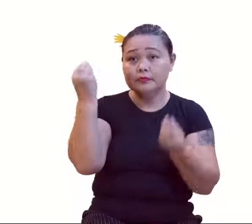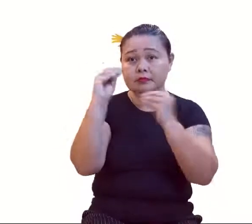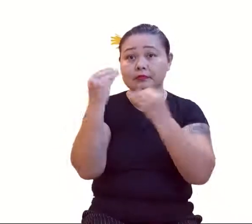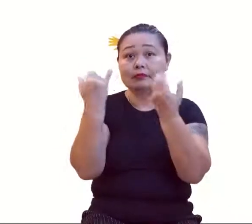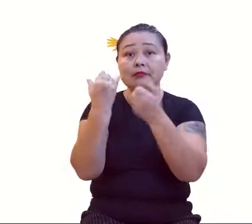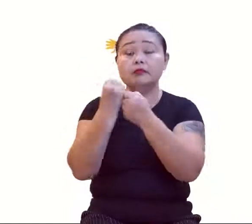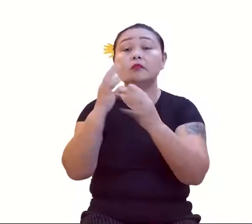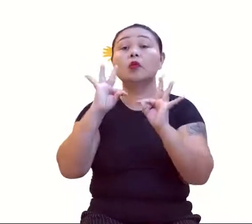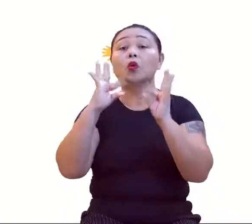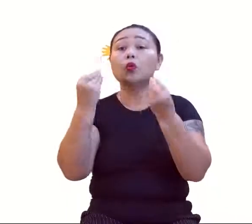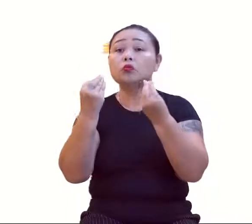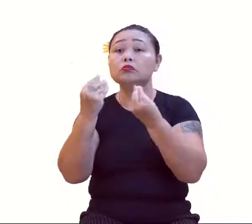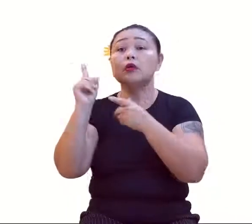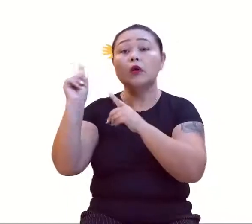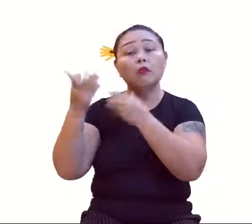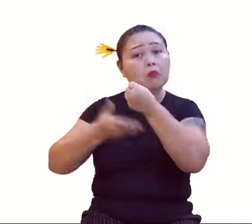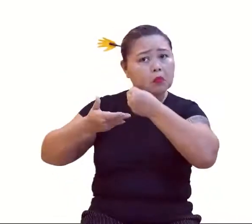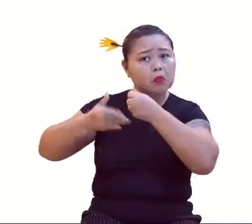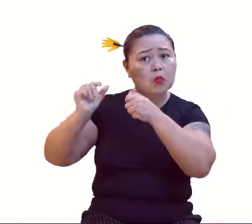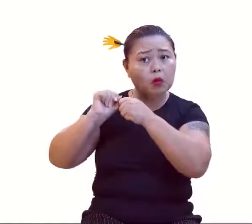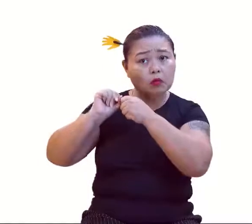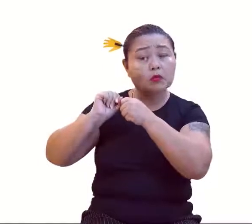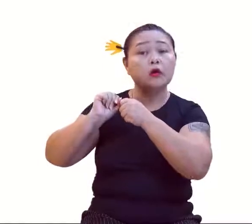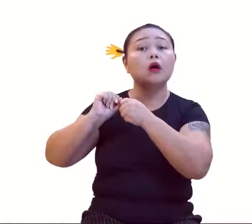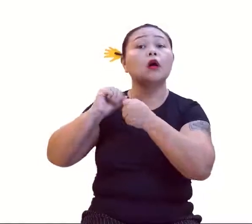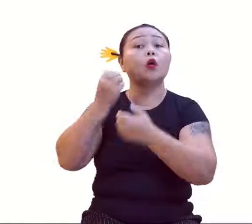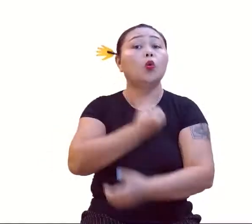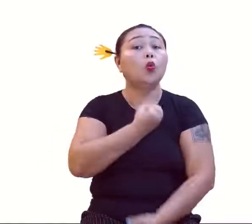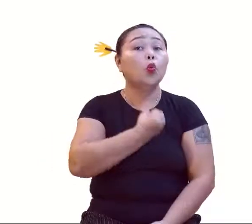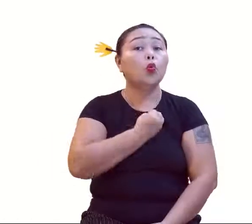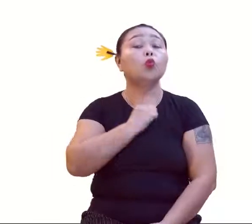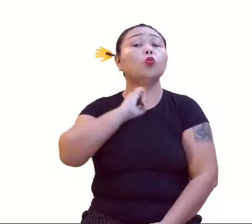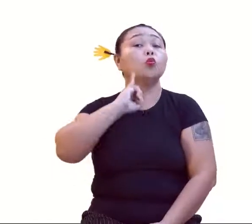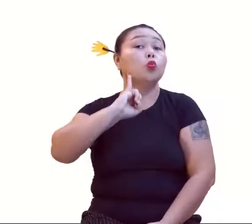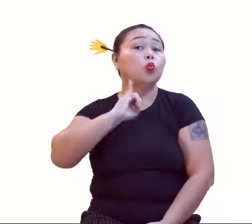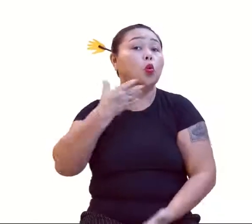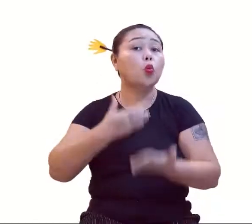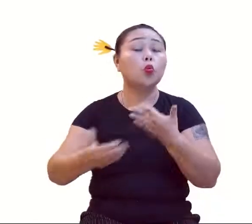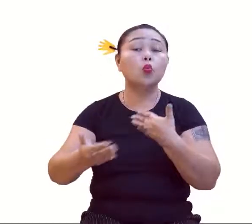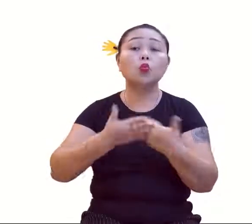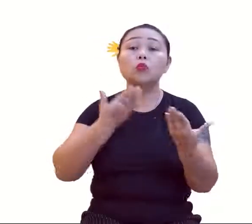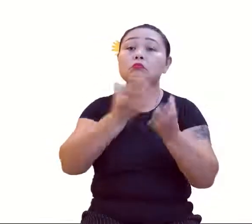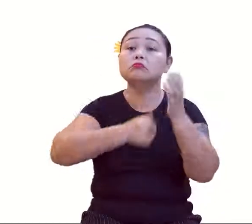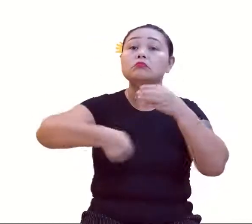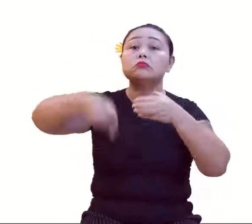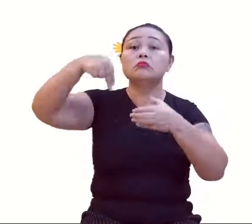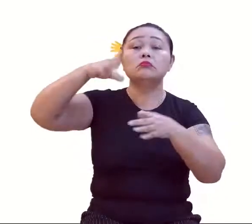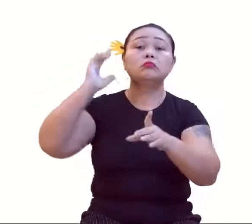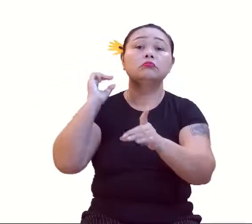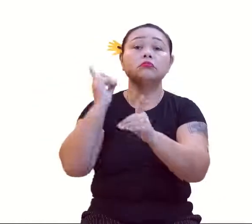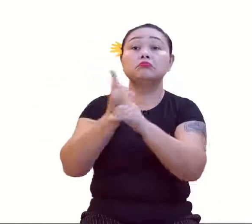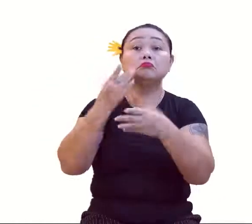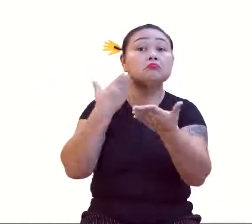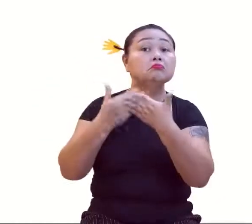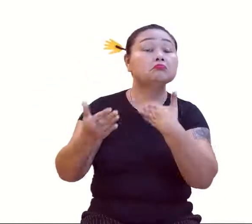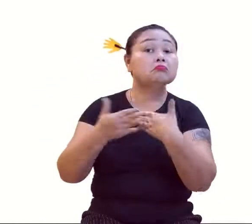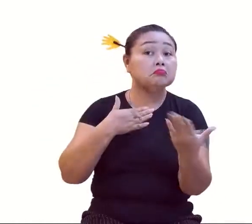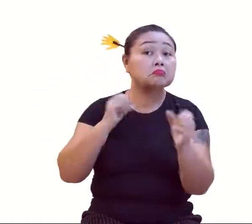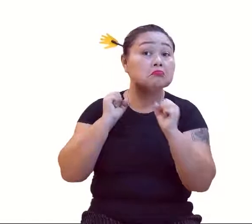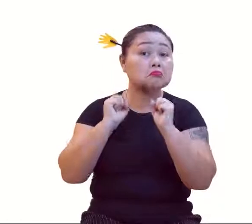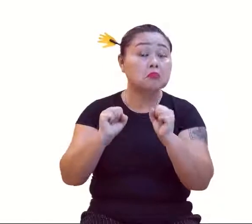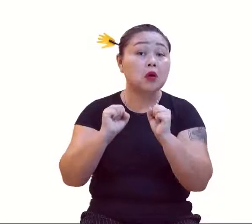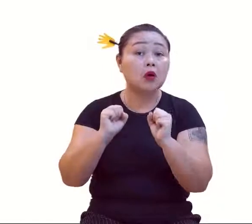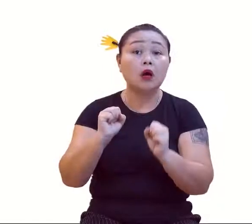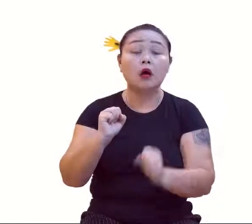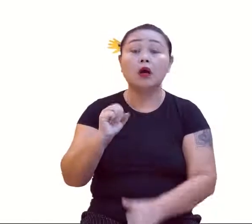que, tomando por essa e por base os números ímpares, usando qualquer número natural, eu encontro o número ímparo que eu quiser? Sim, porque eu quero